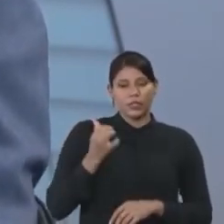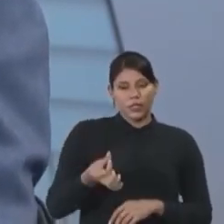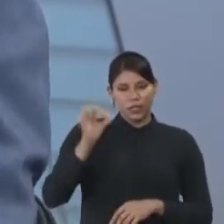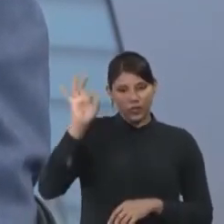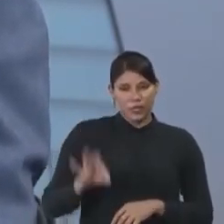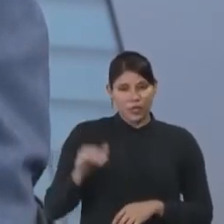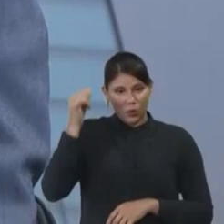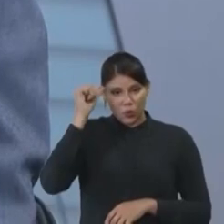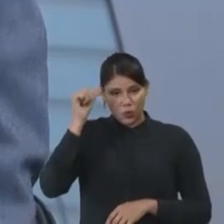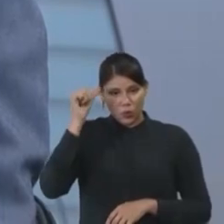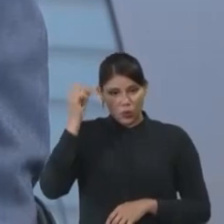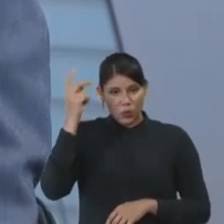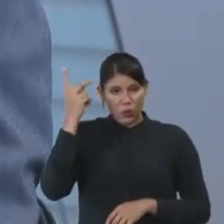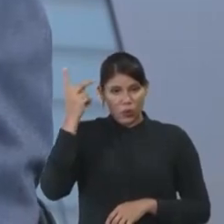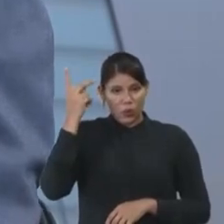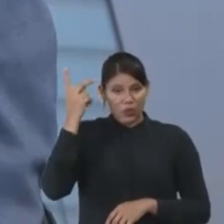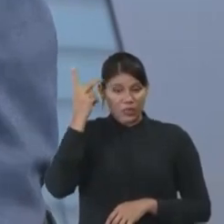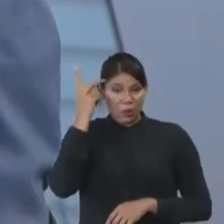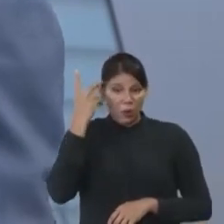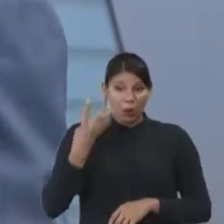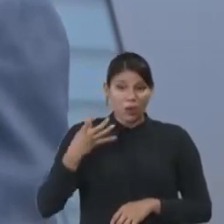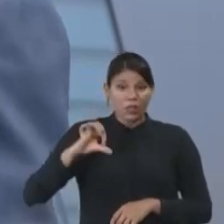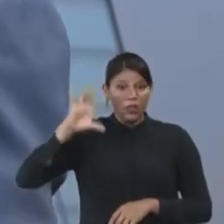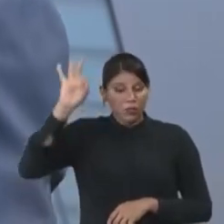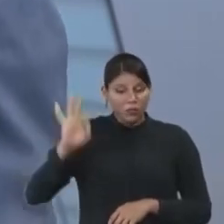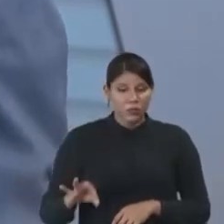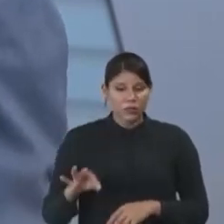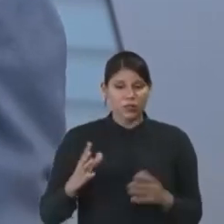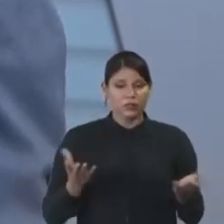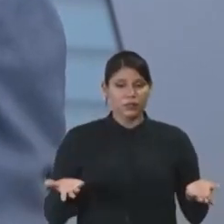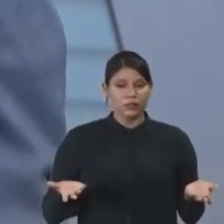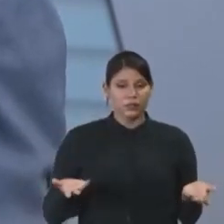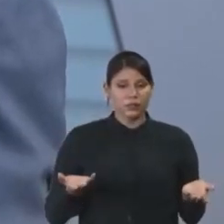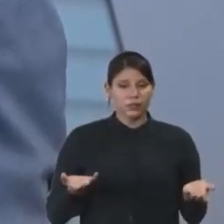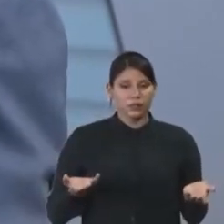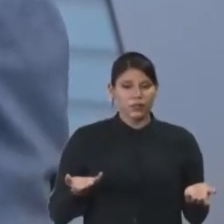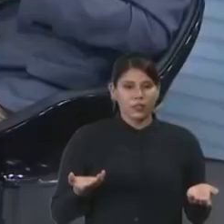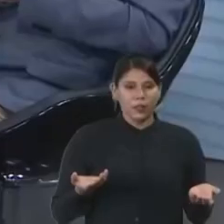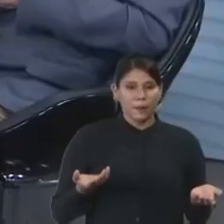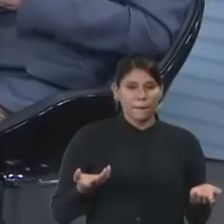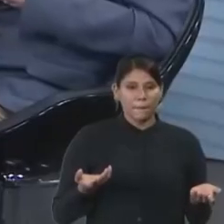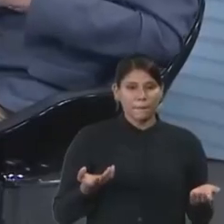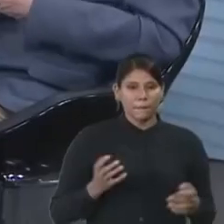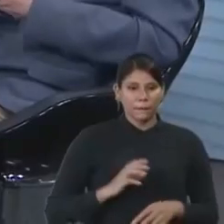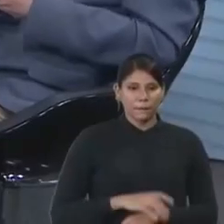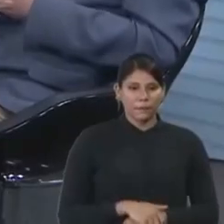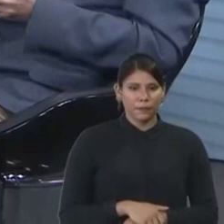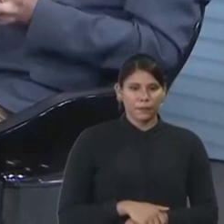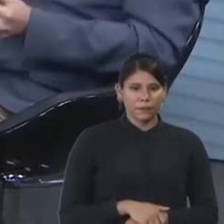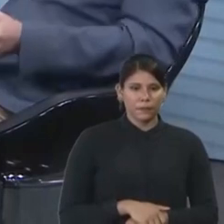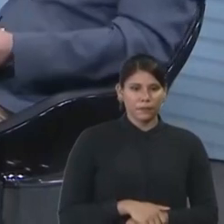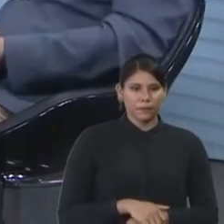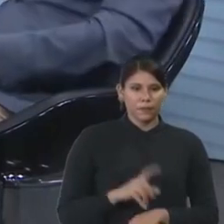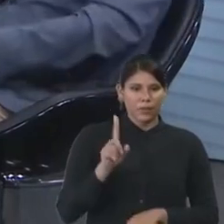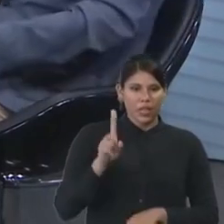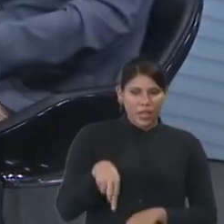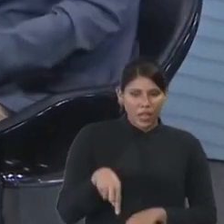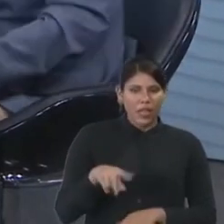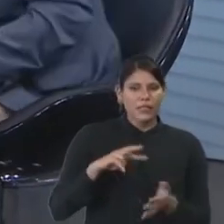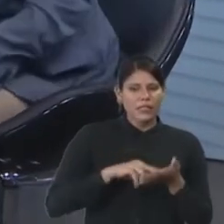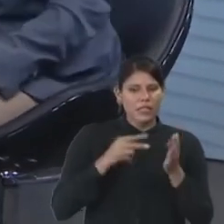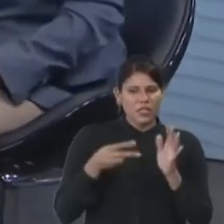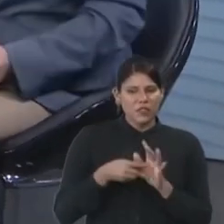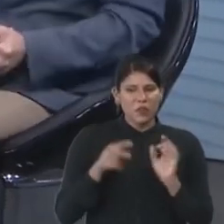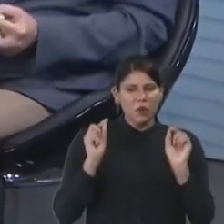Minas, 22. Em São Paulo, 49%. Pronto. Isso aí é As pessoas aqui não estão nem aí para o meio ambiente, é isso? É, é mais ou menos isso.